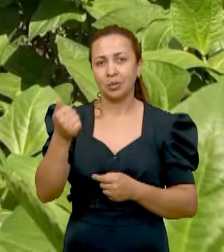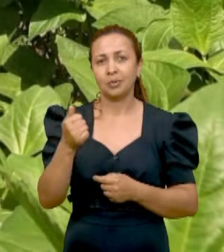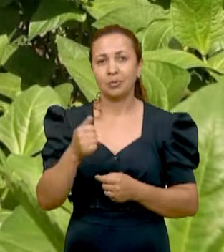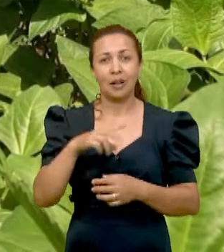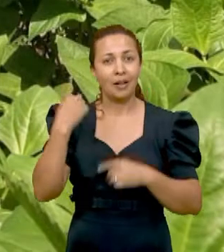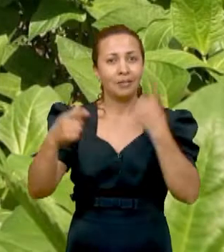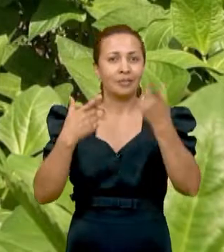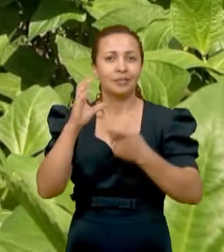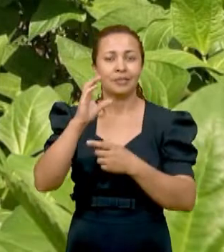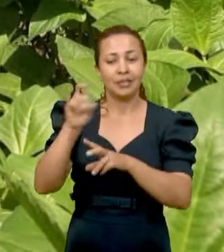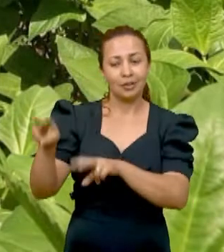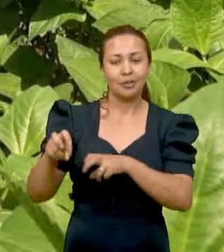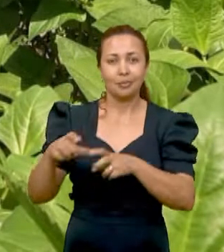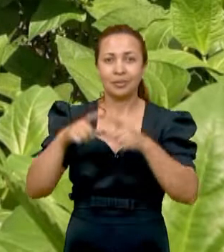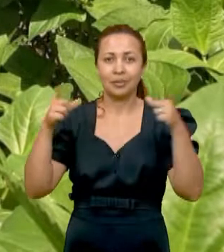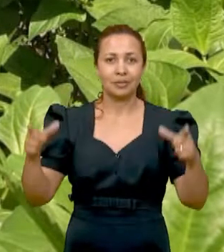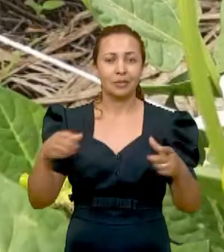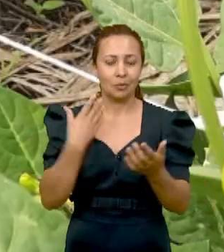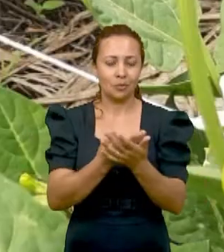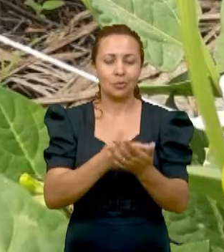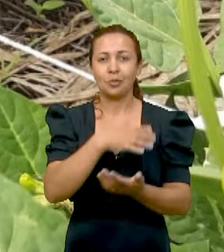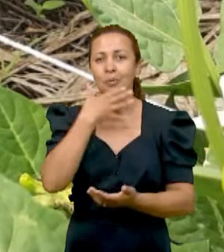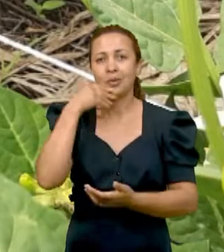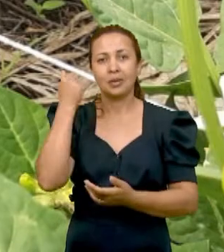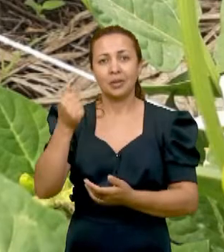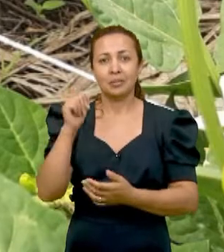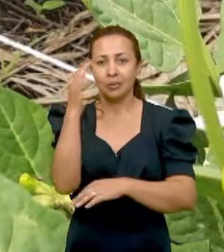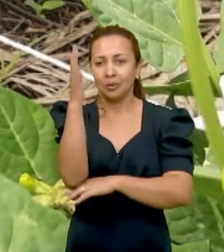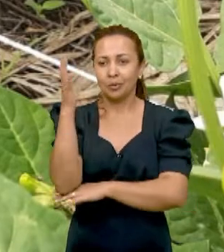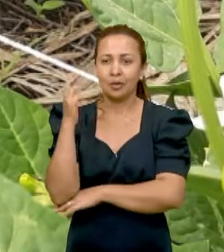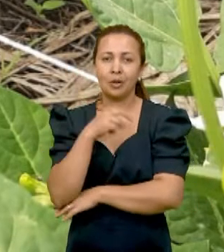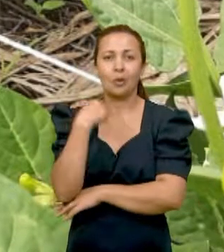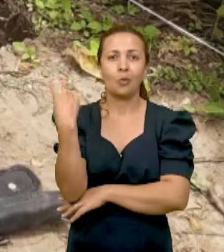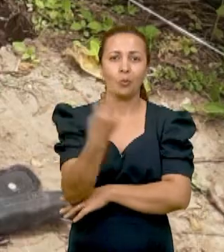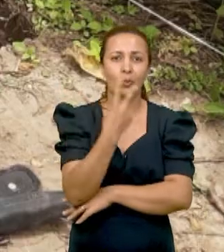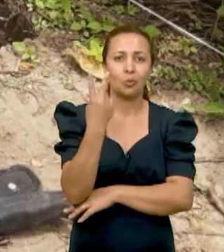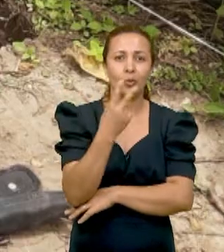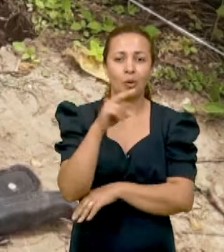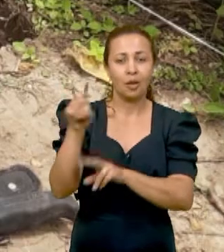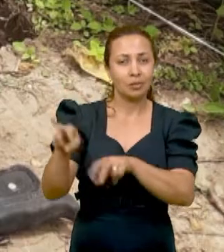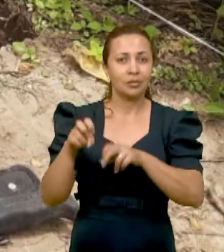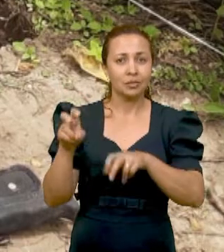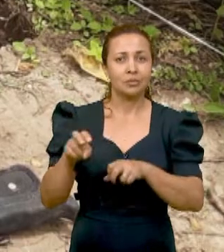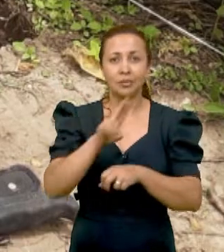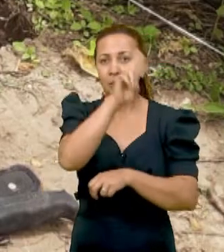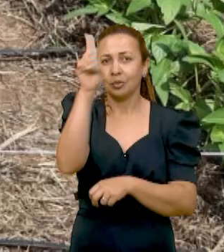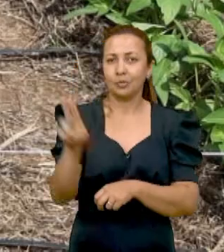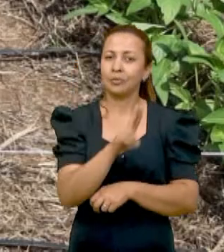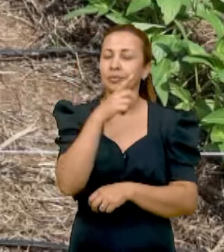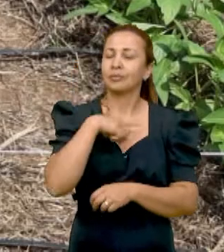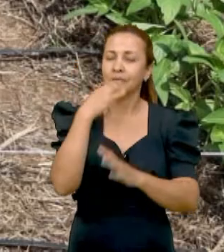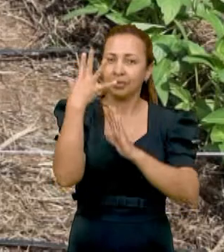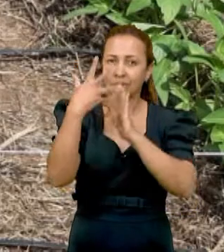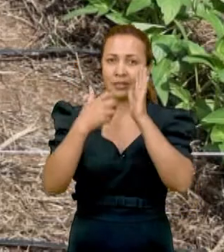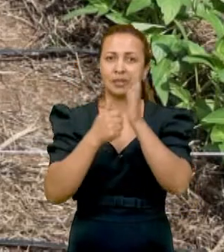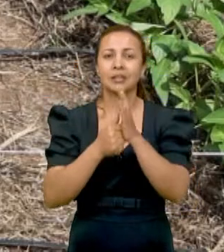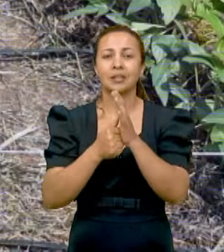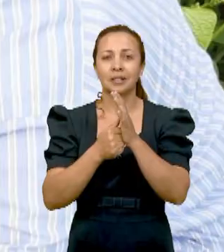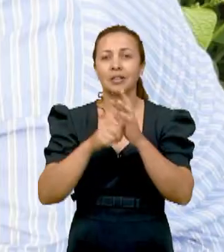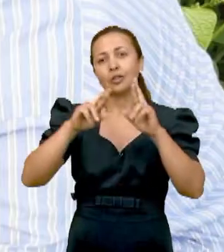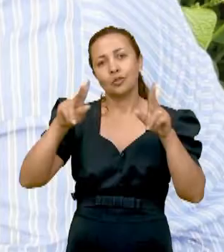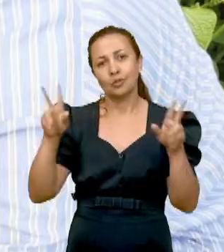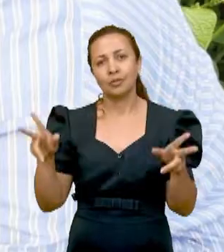Além de Campina Grande, os estudos avaliam o melhoramento vegetal em outros dois campos da universidade, que tem características